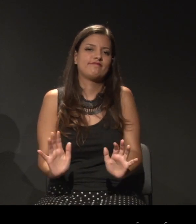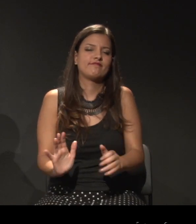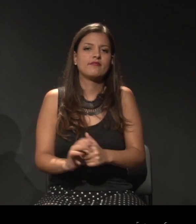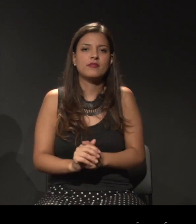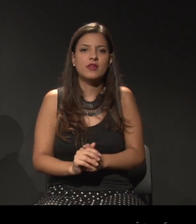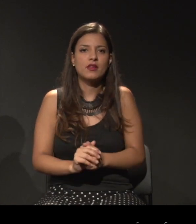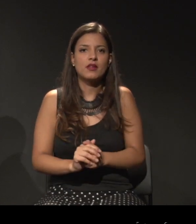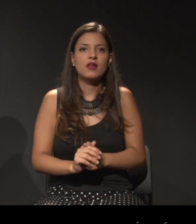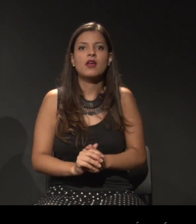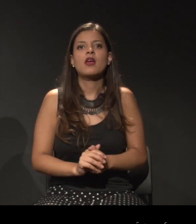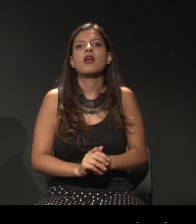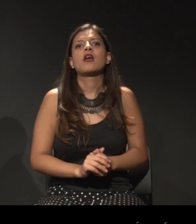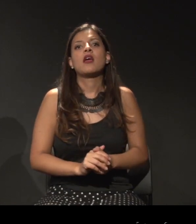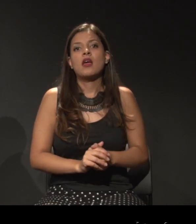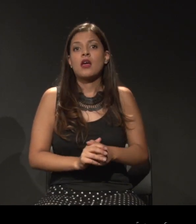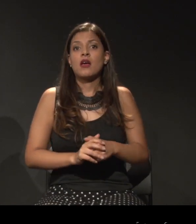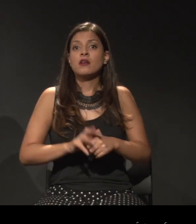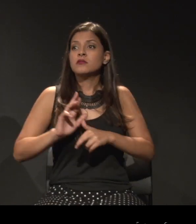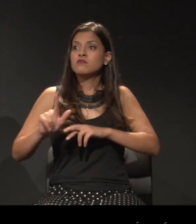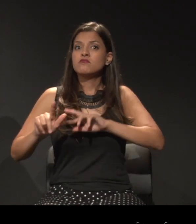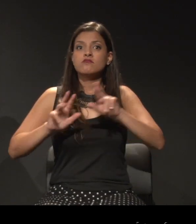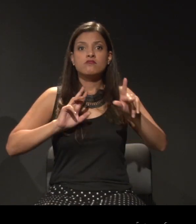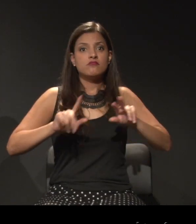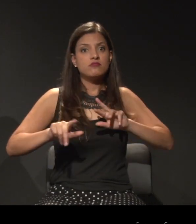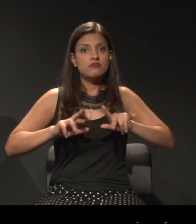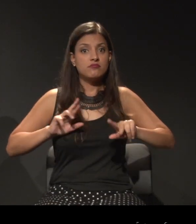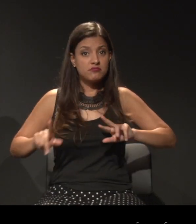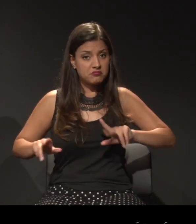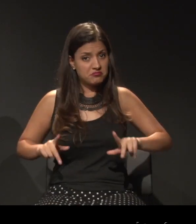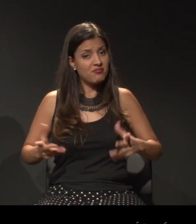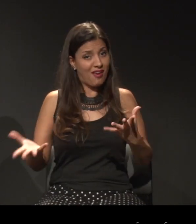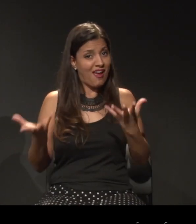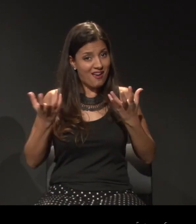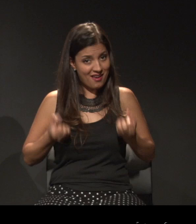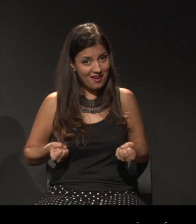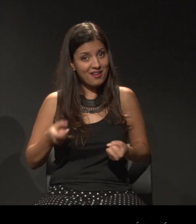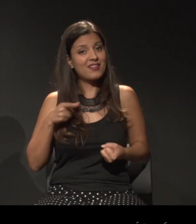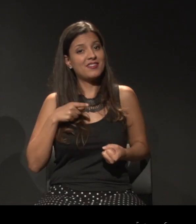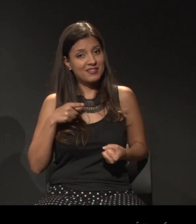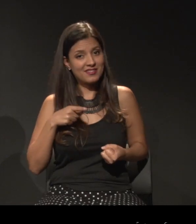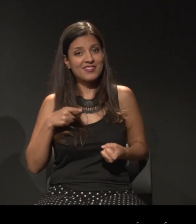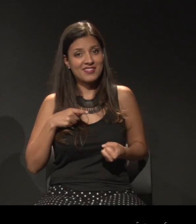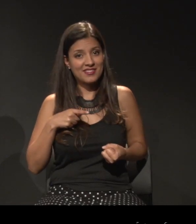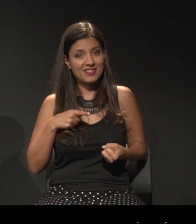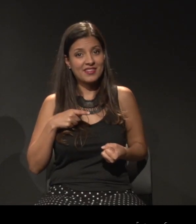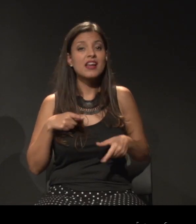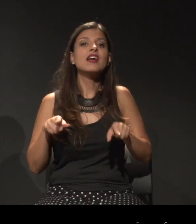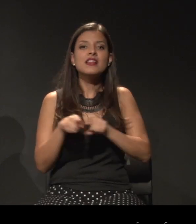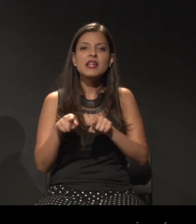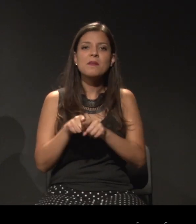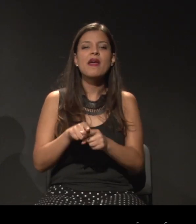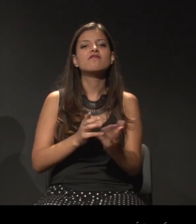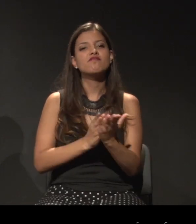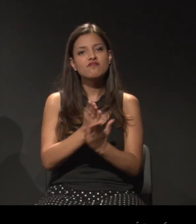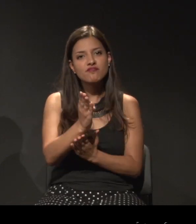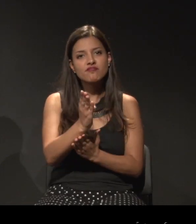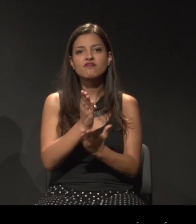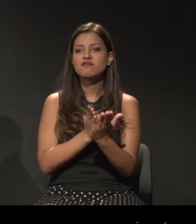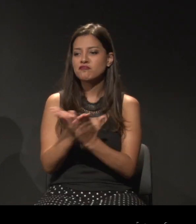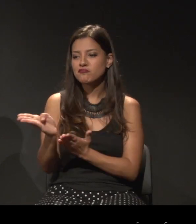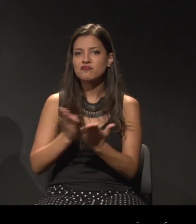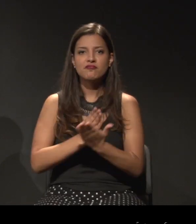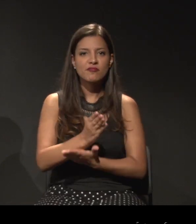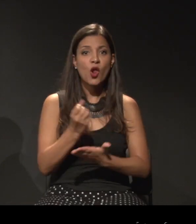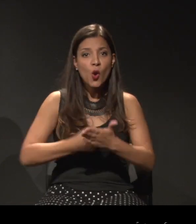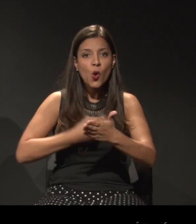A heterogeneidade é bem-vinda e os diversos caminhos de lutas também são bem-vindos.